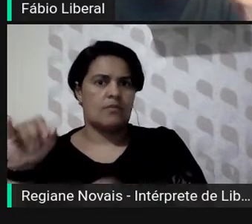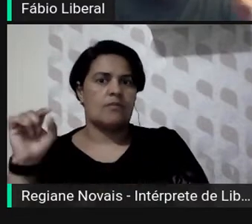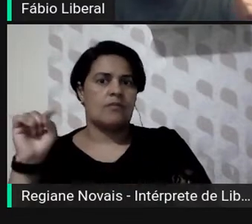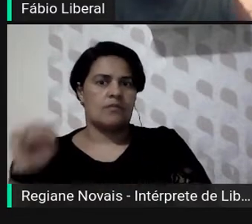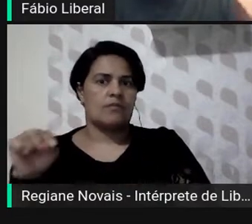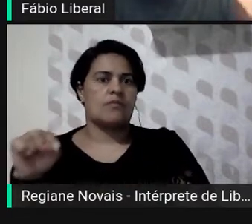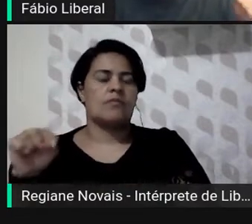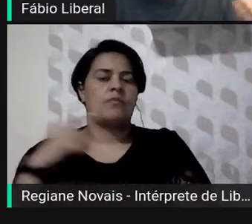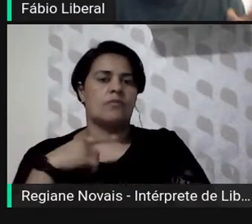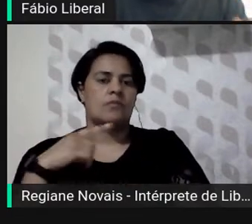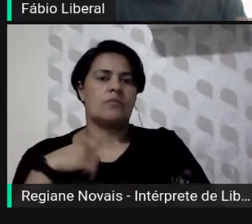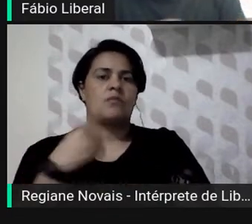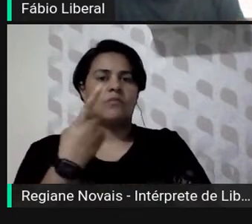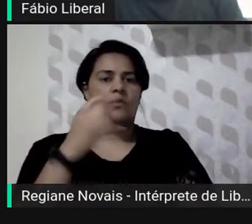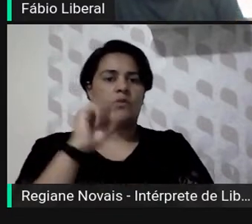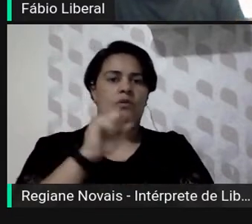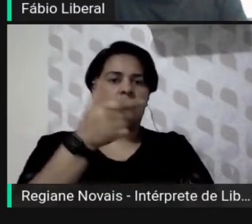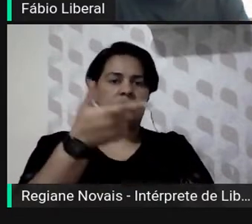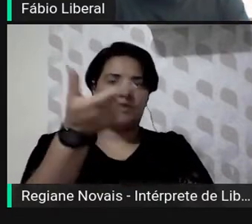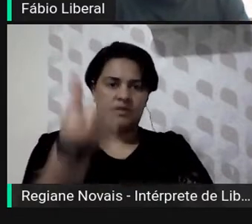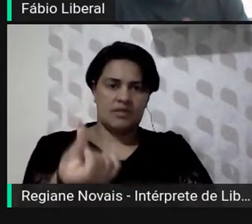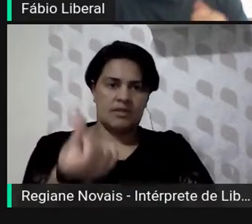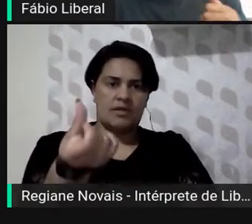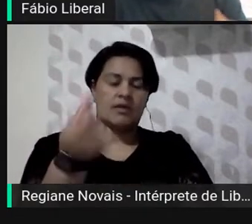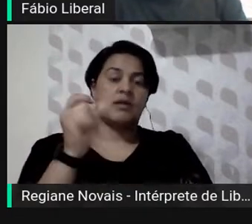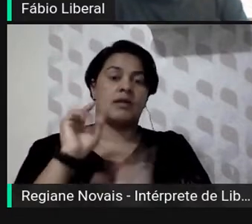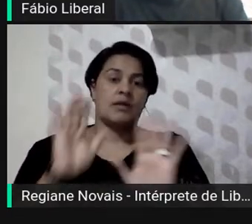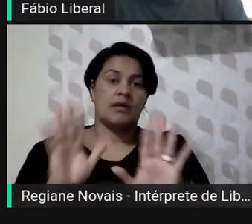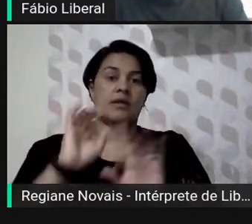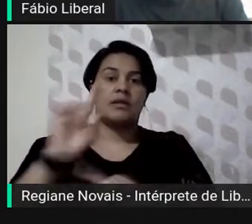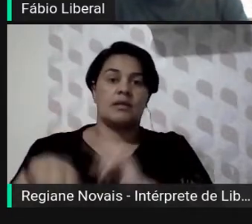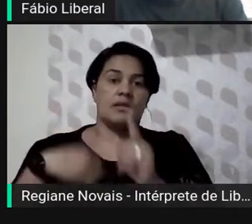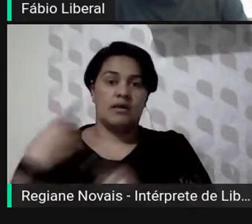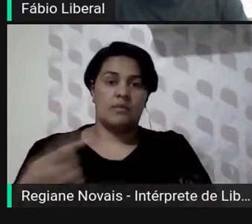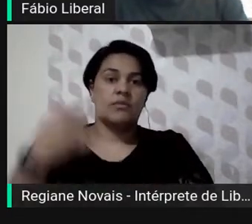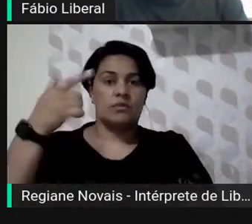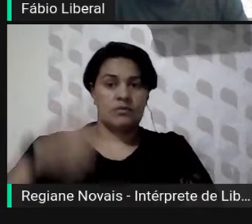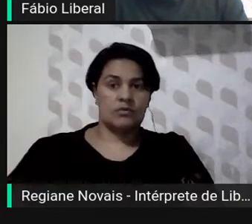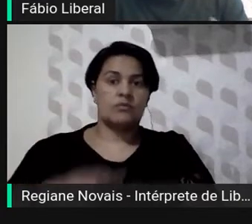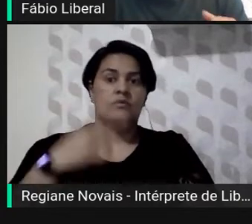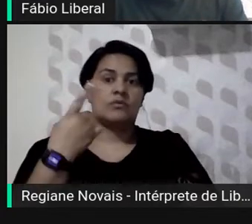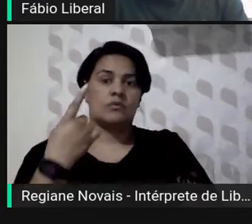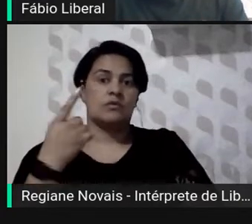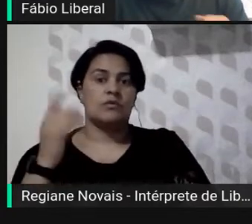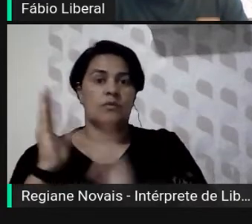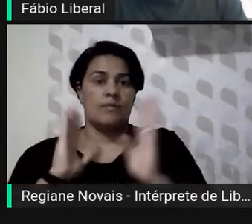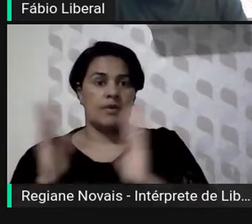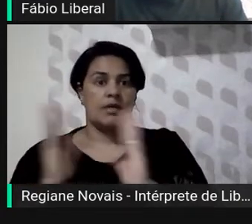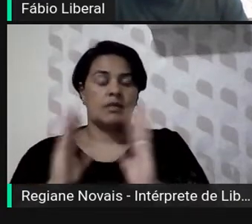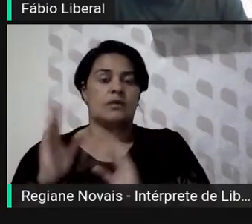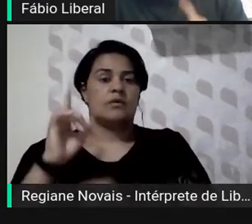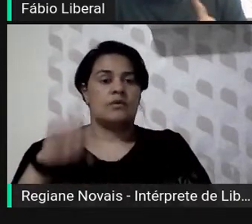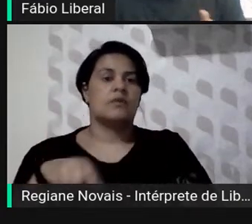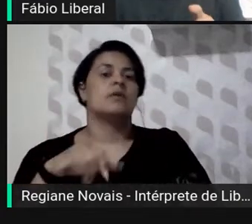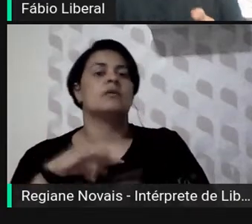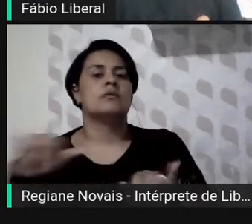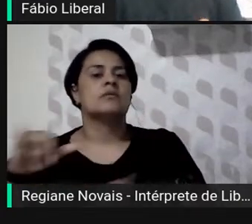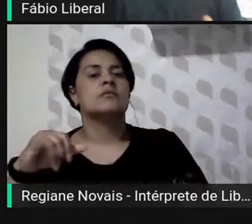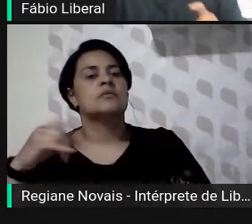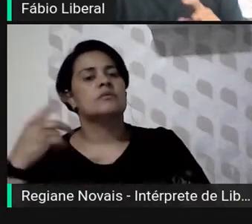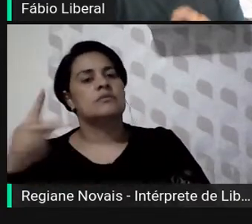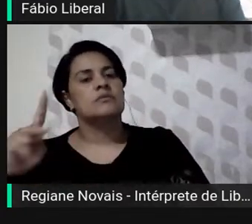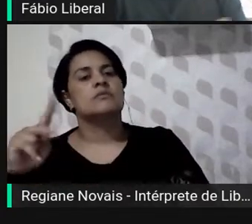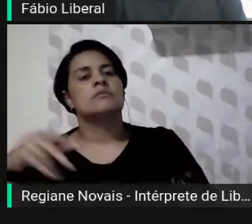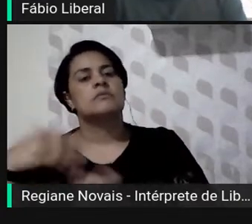instalação 1826. Depois de um longo hiato, já no período republicano do século XX, retorna-se a publicação. É curioso